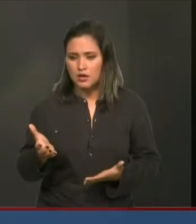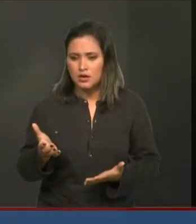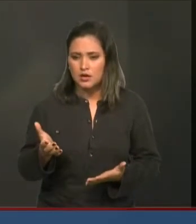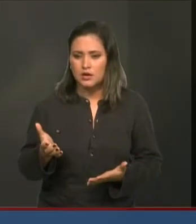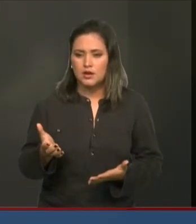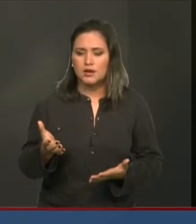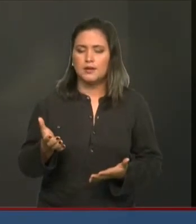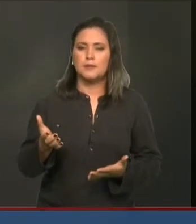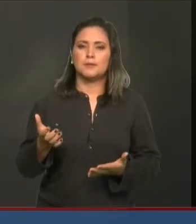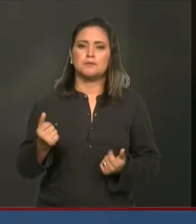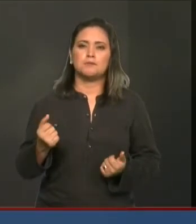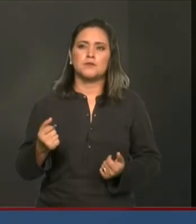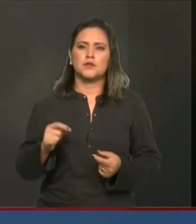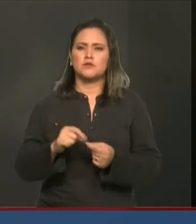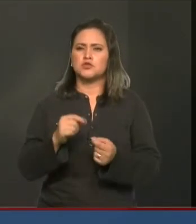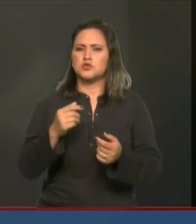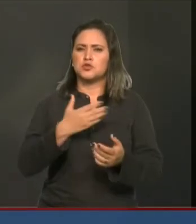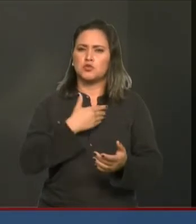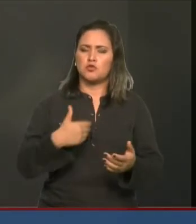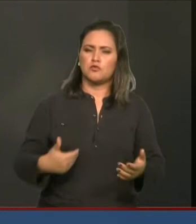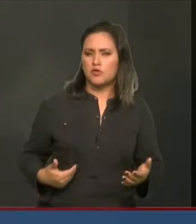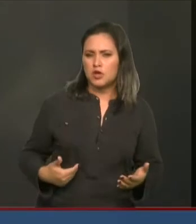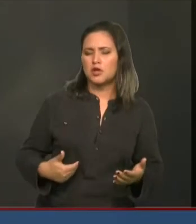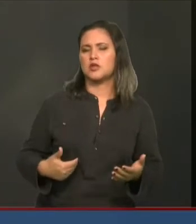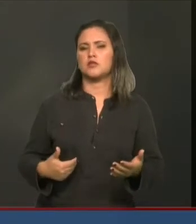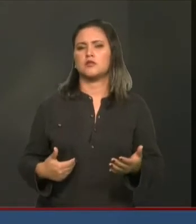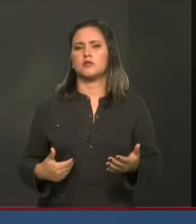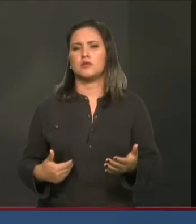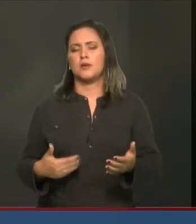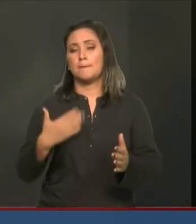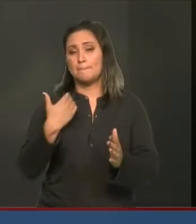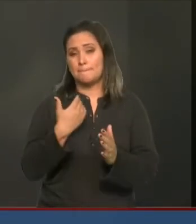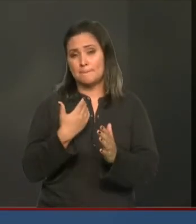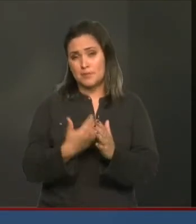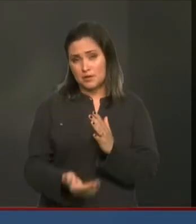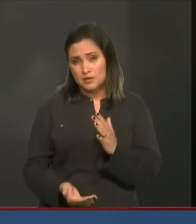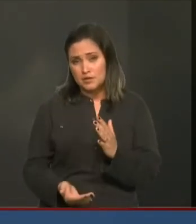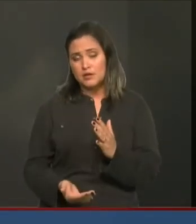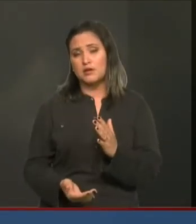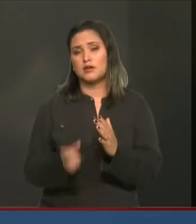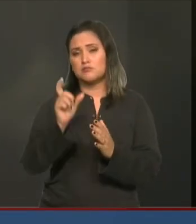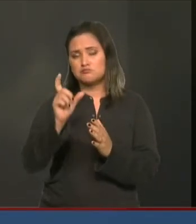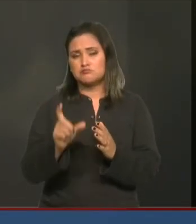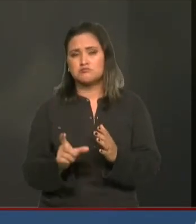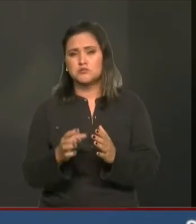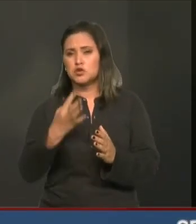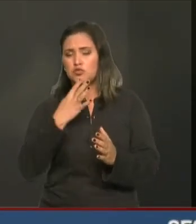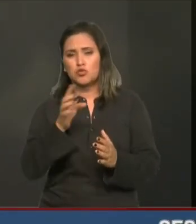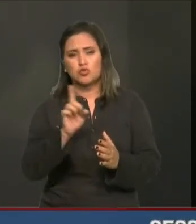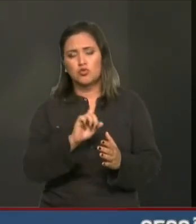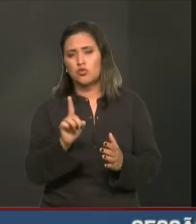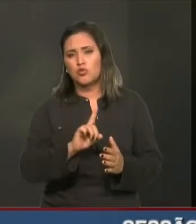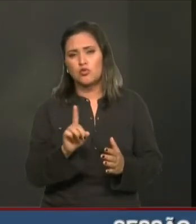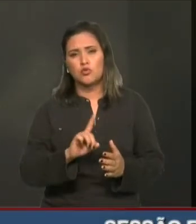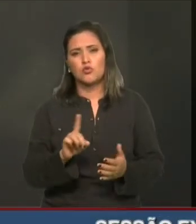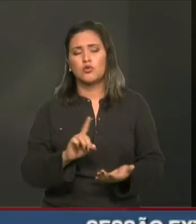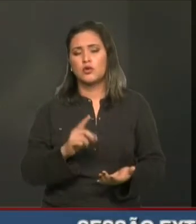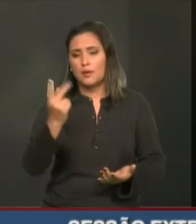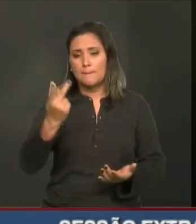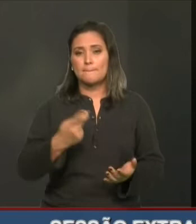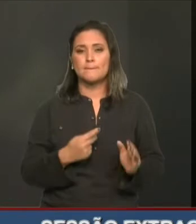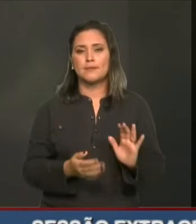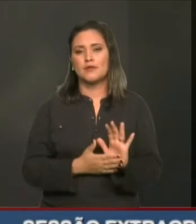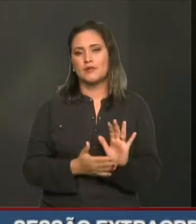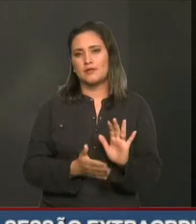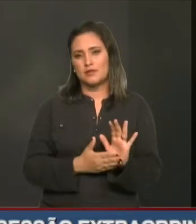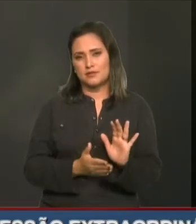governo, dizer que o governo vetou, mas de repente não reconhece a sua própria iniciativa